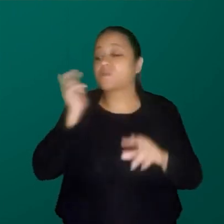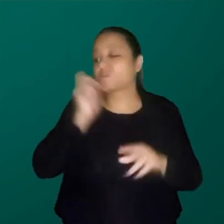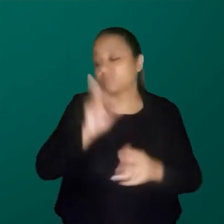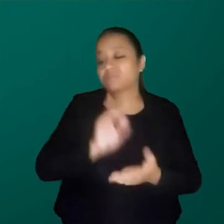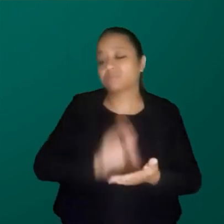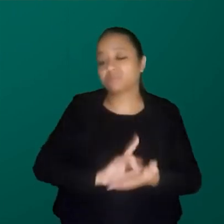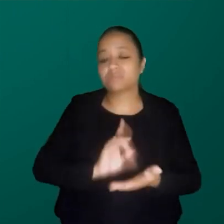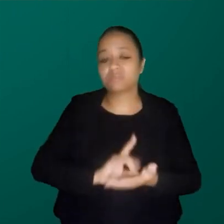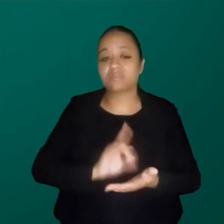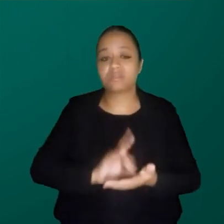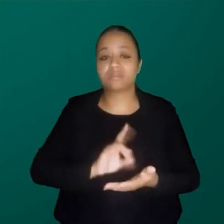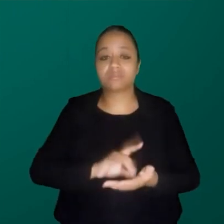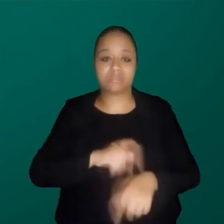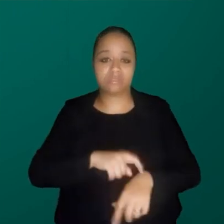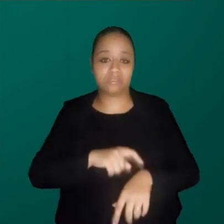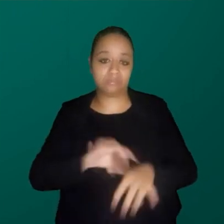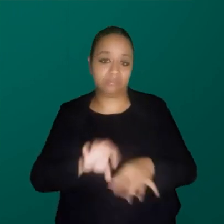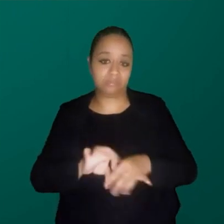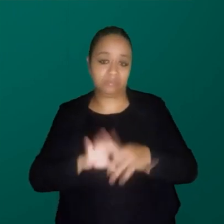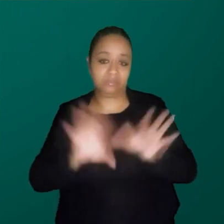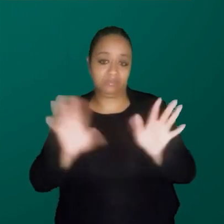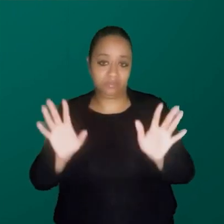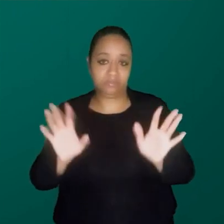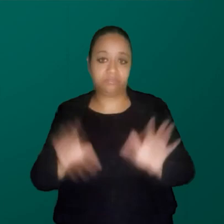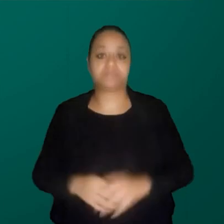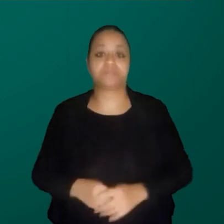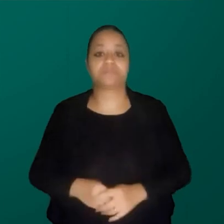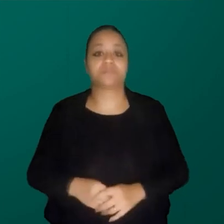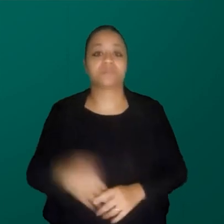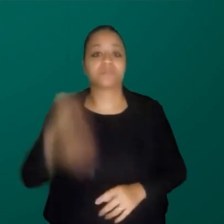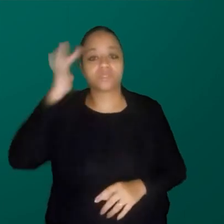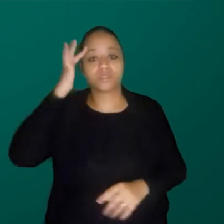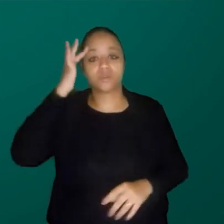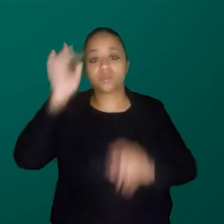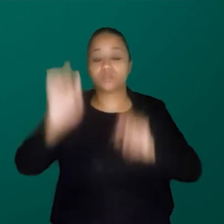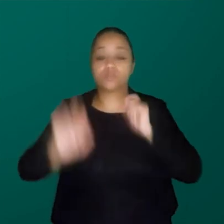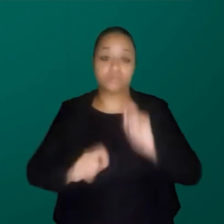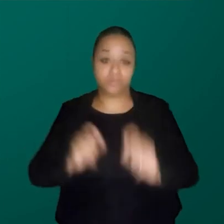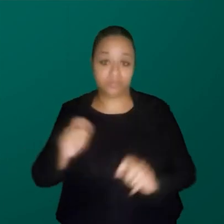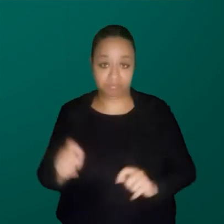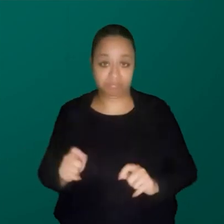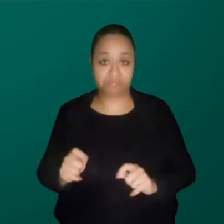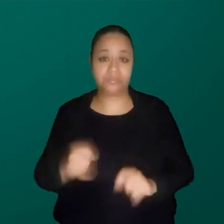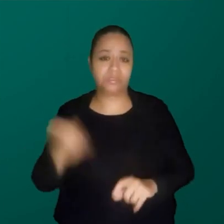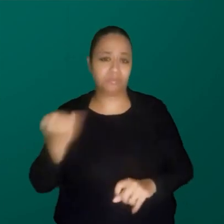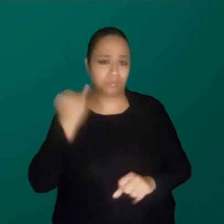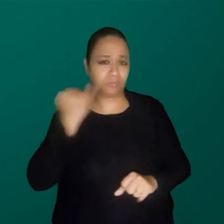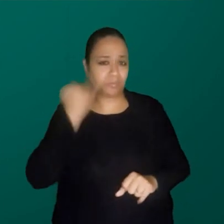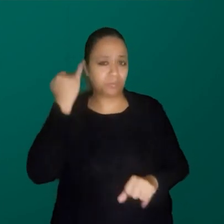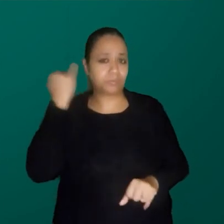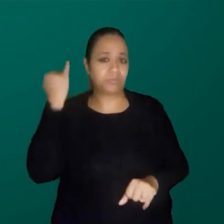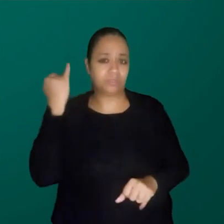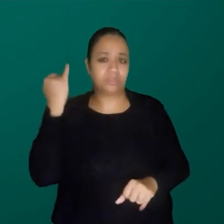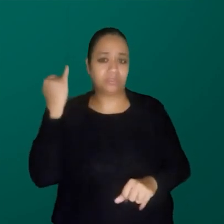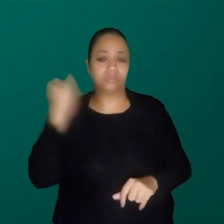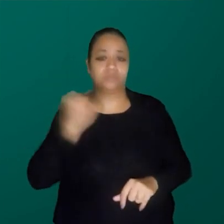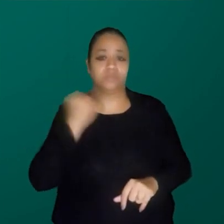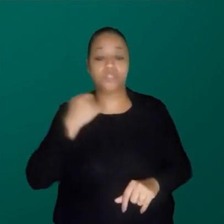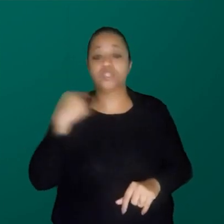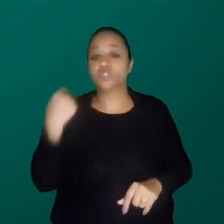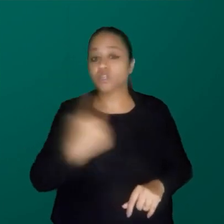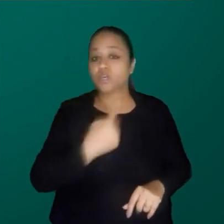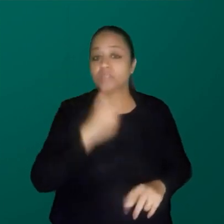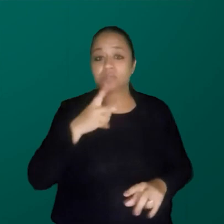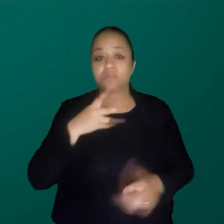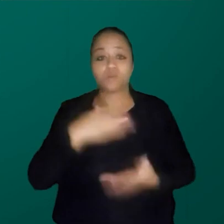fato, ter esse tempinho. E eu acho que é importante sempre